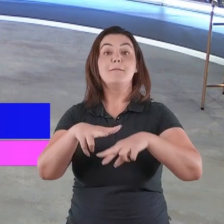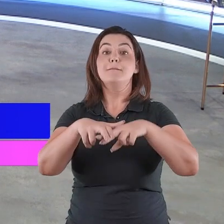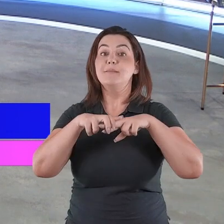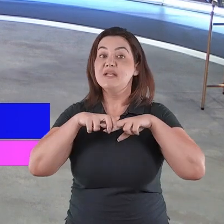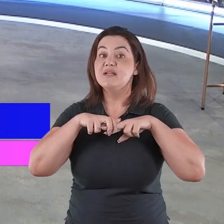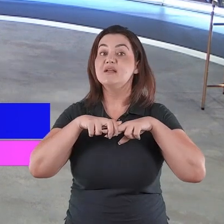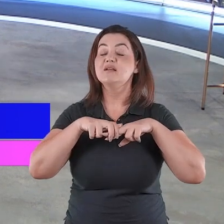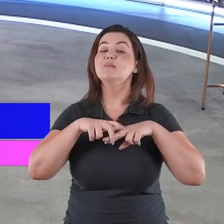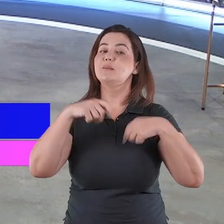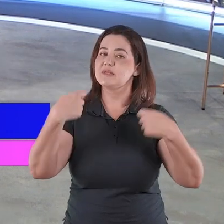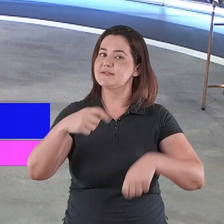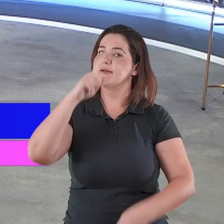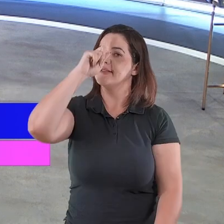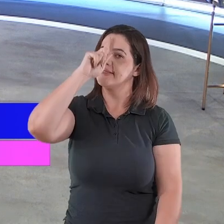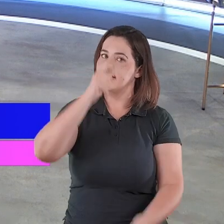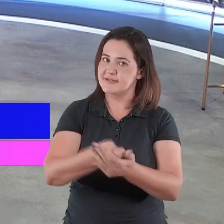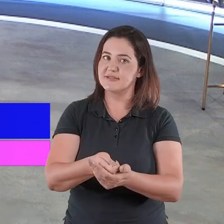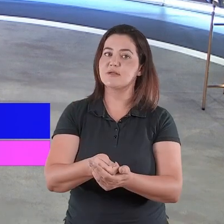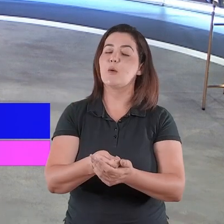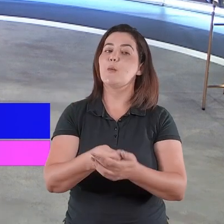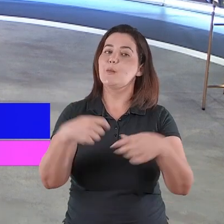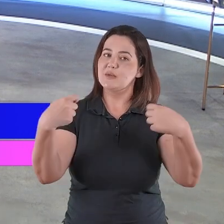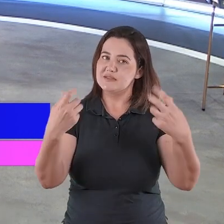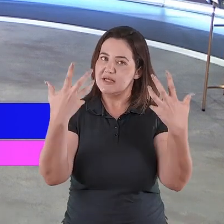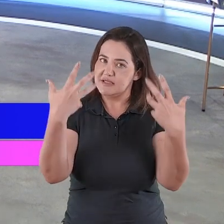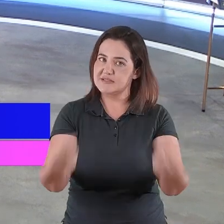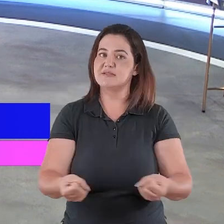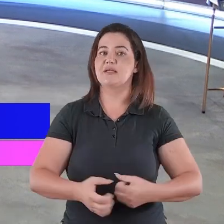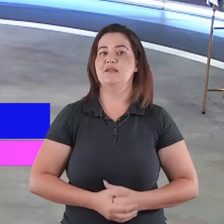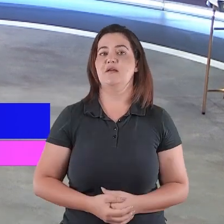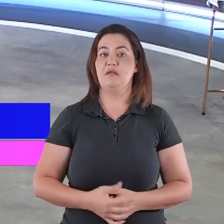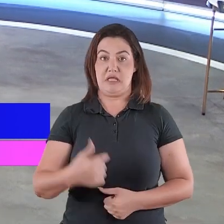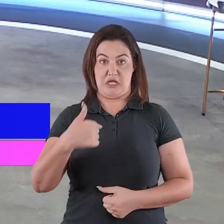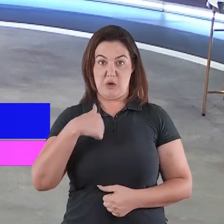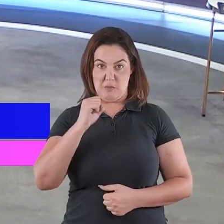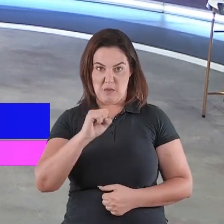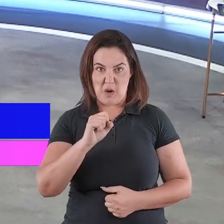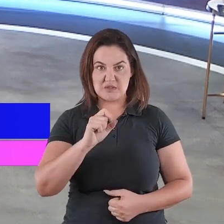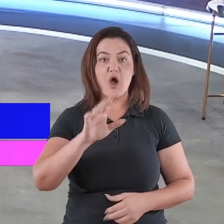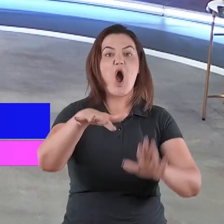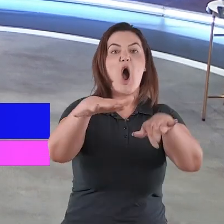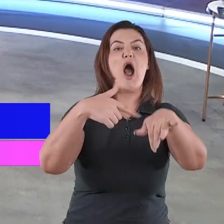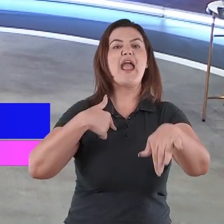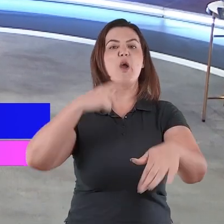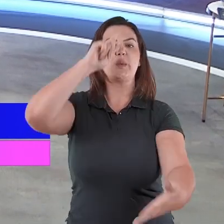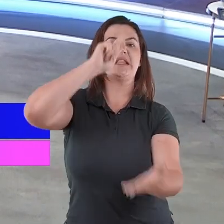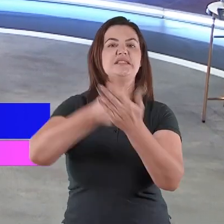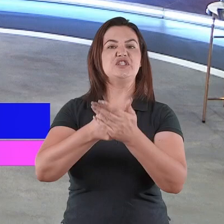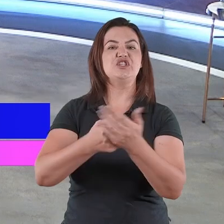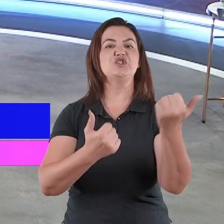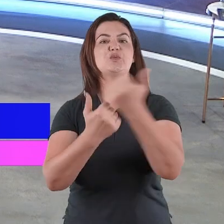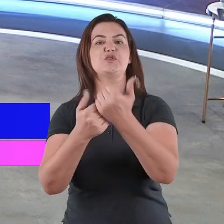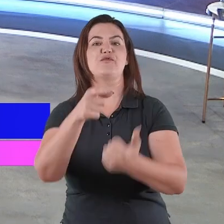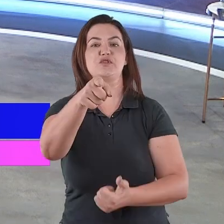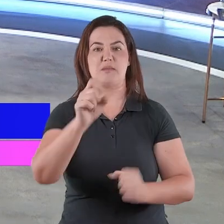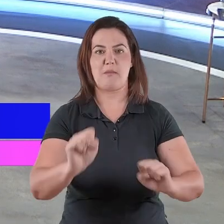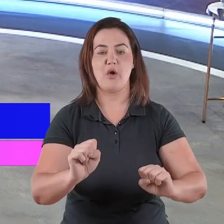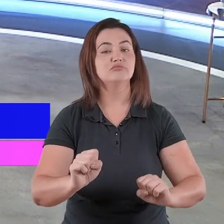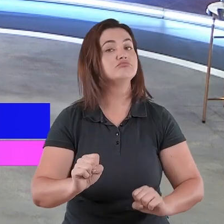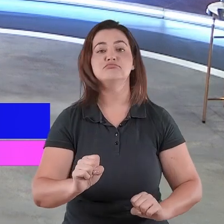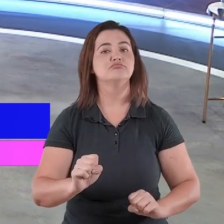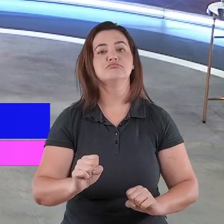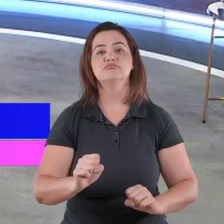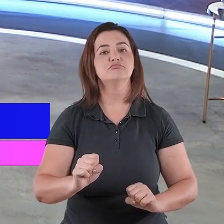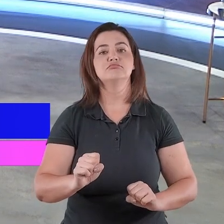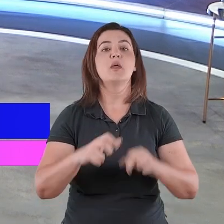isso é fruto de uma decisão que eu não posso tomar por você, que mais ninguém pode tomar por você. Então, saia de onde